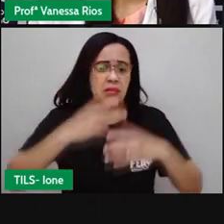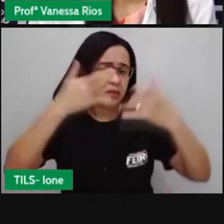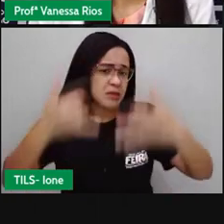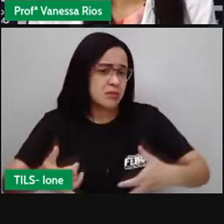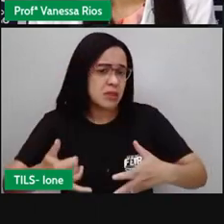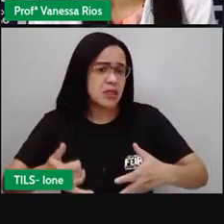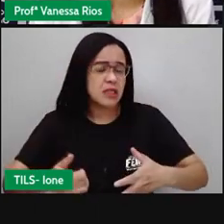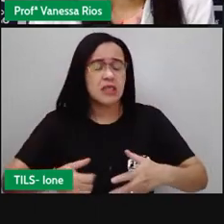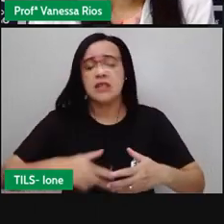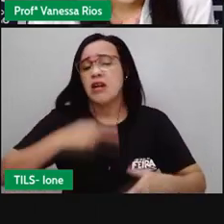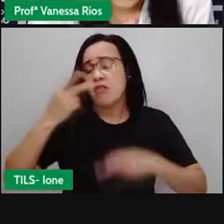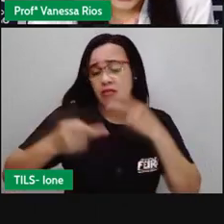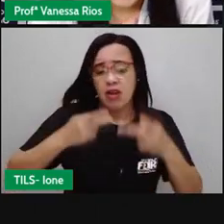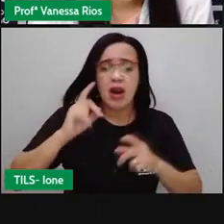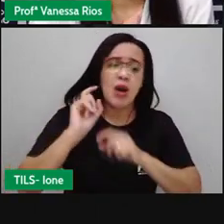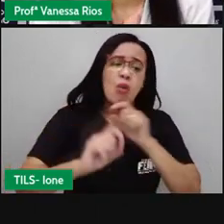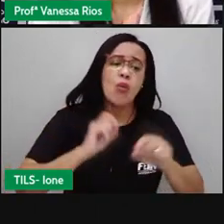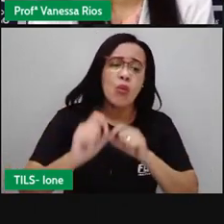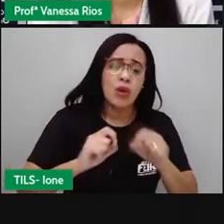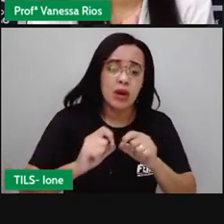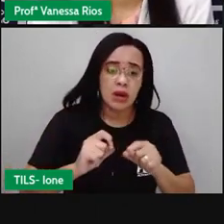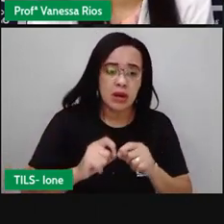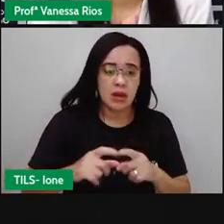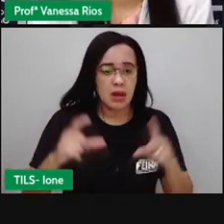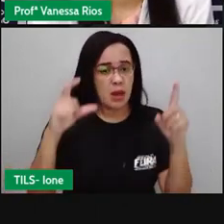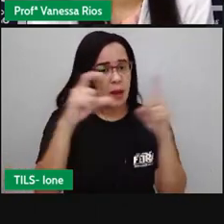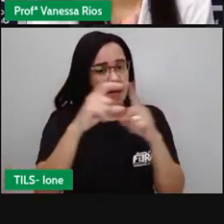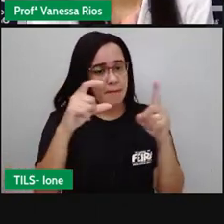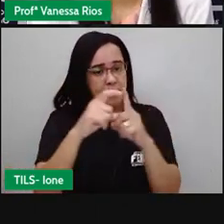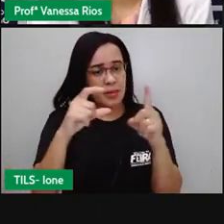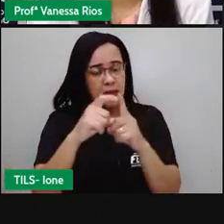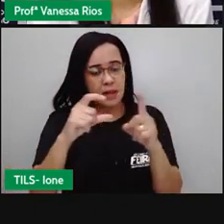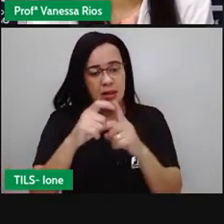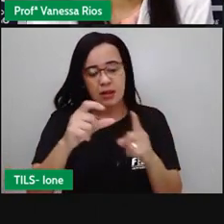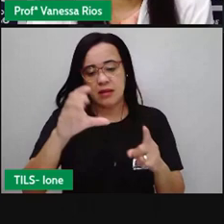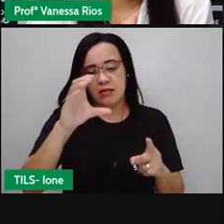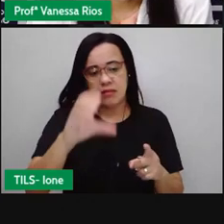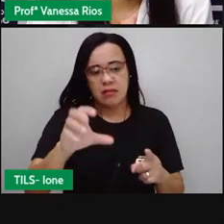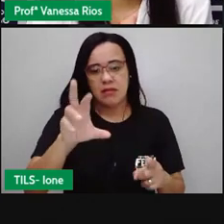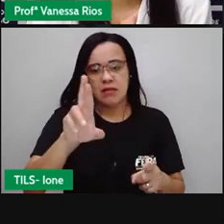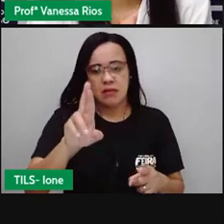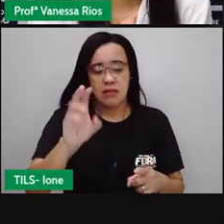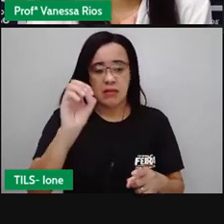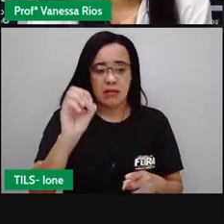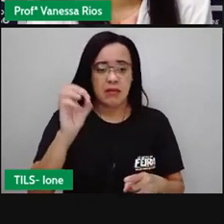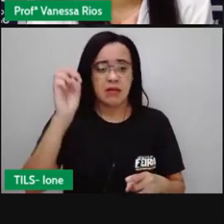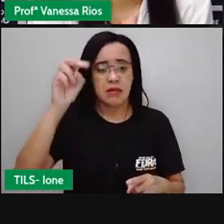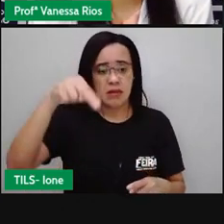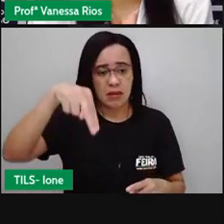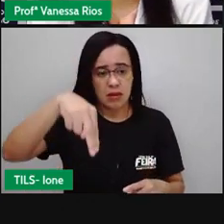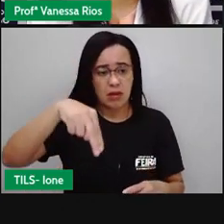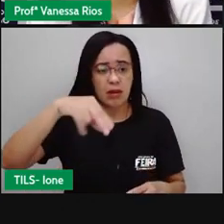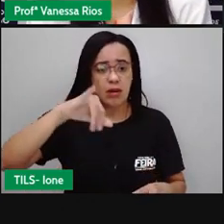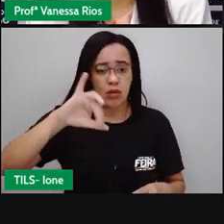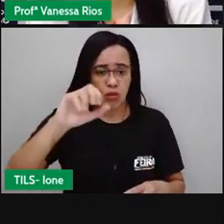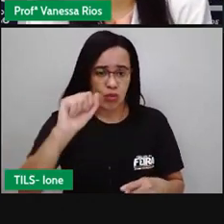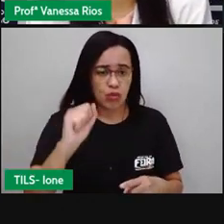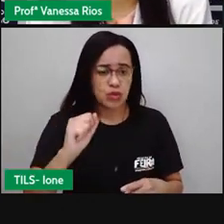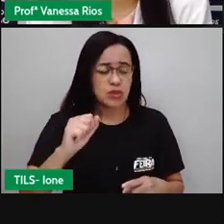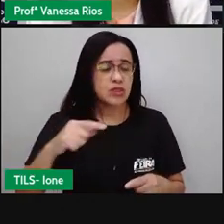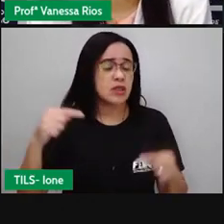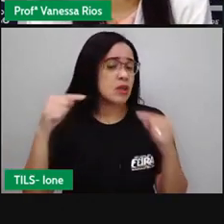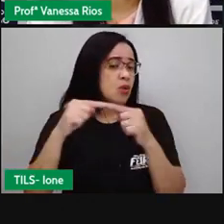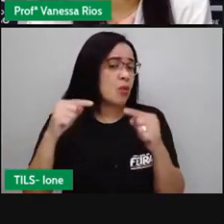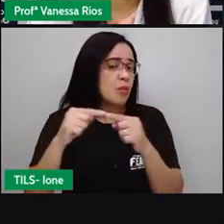A palavra crônica vem do grego kronos. E o gênero, de fato,